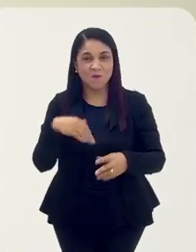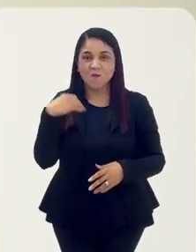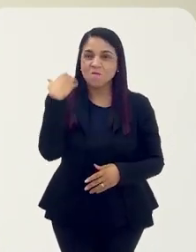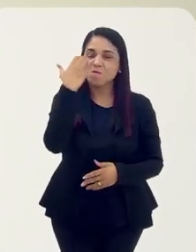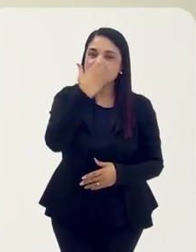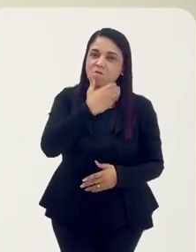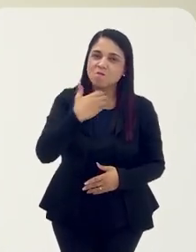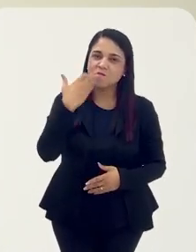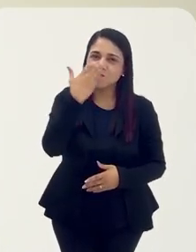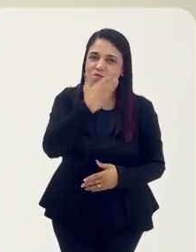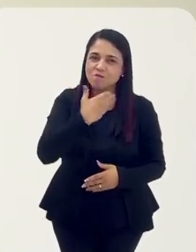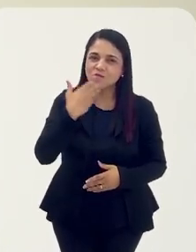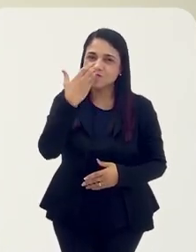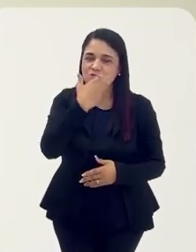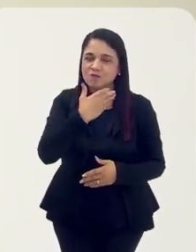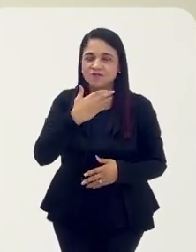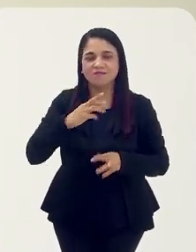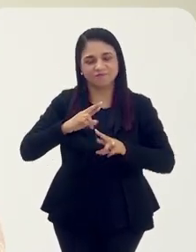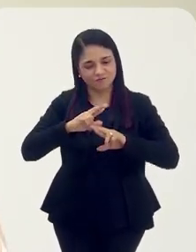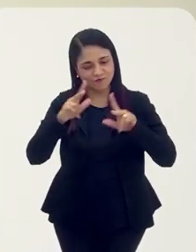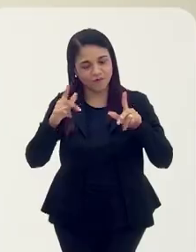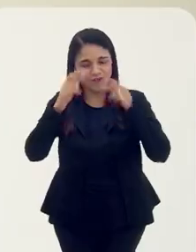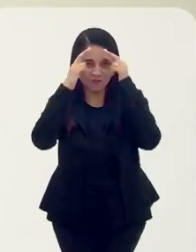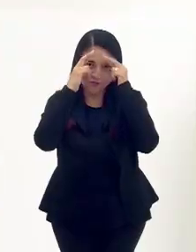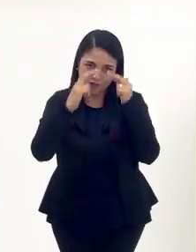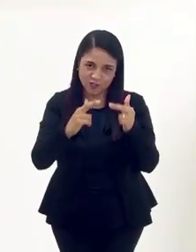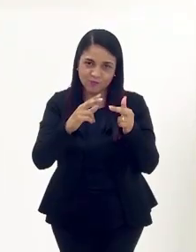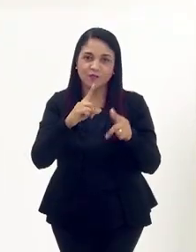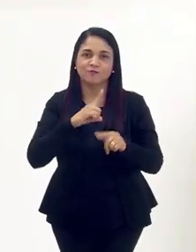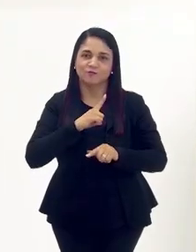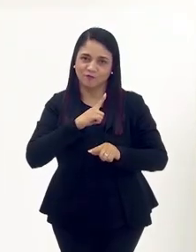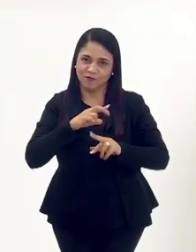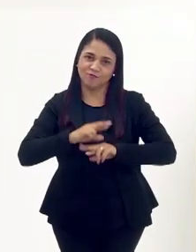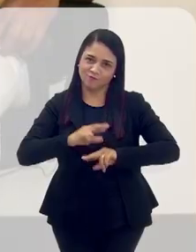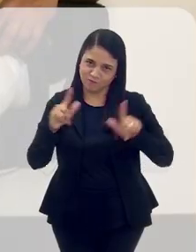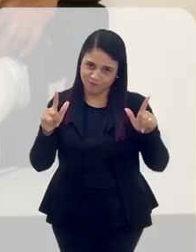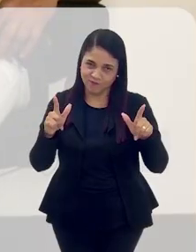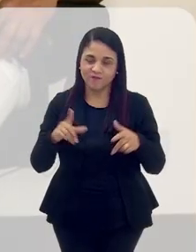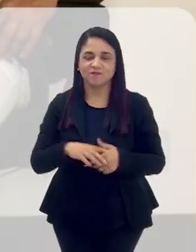musicalidade, literações diferentes. E respeito diferente.